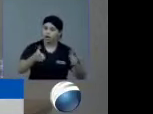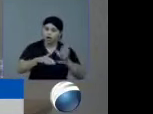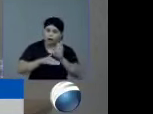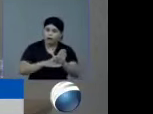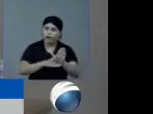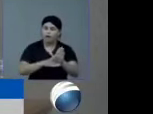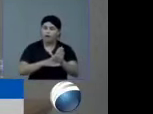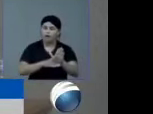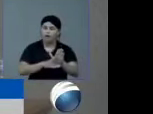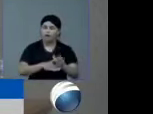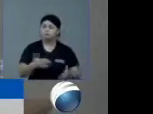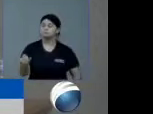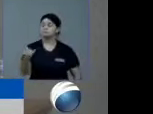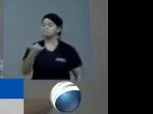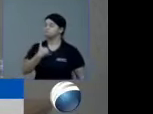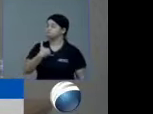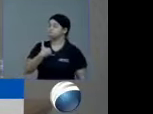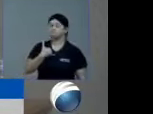sabe o ela me disse?